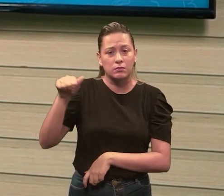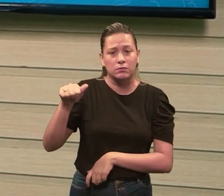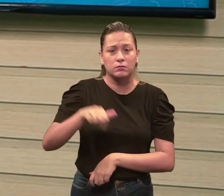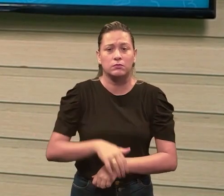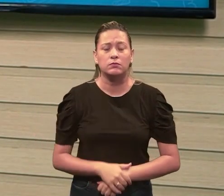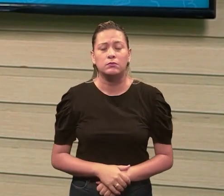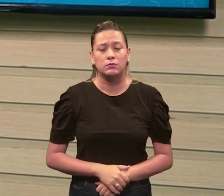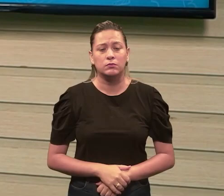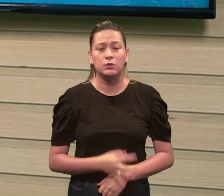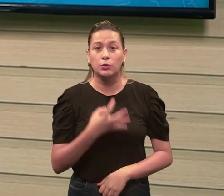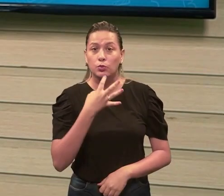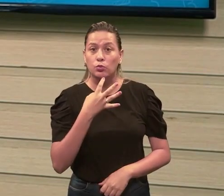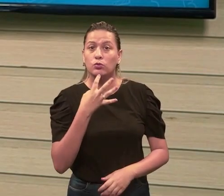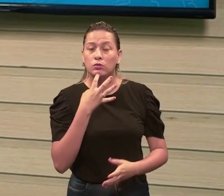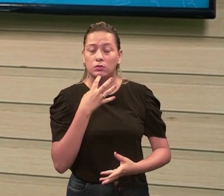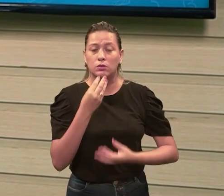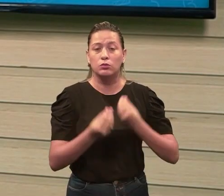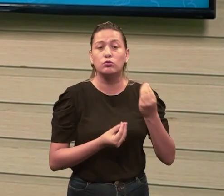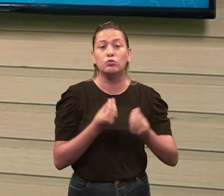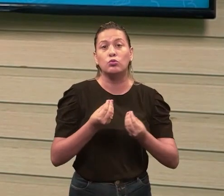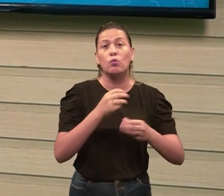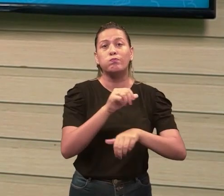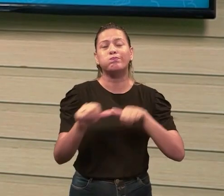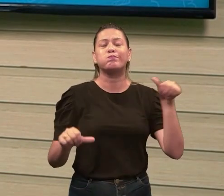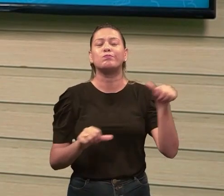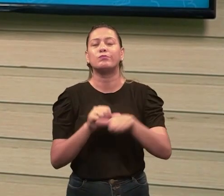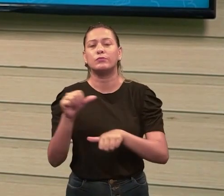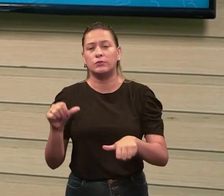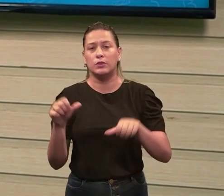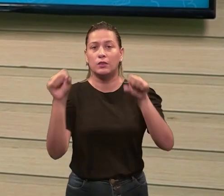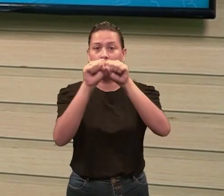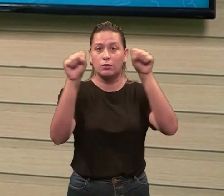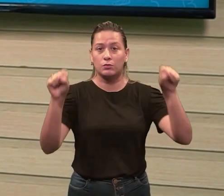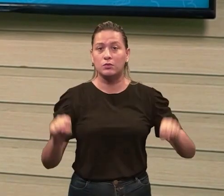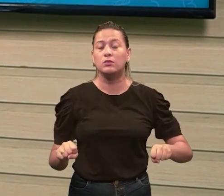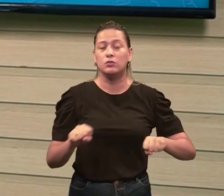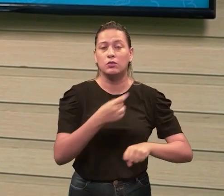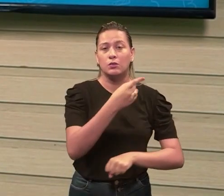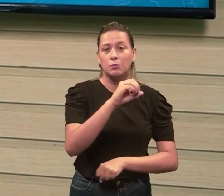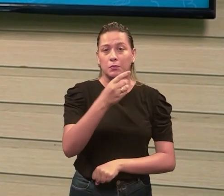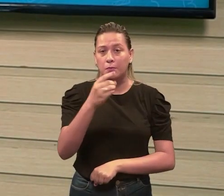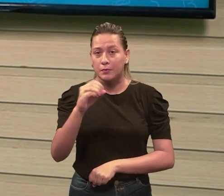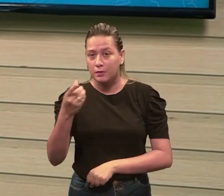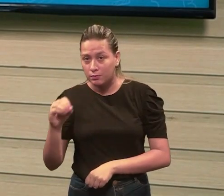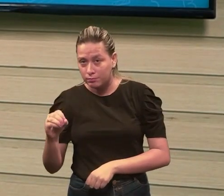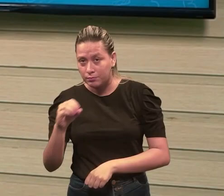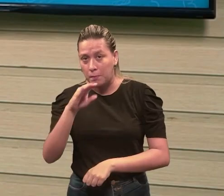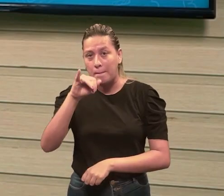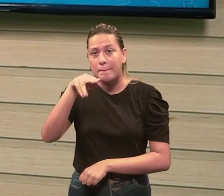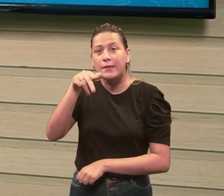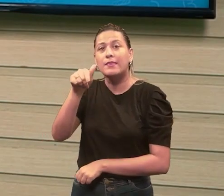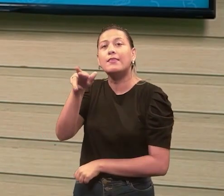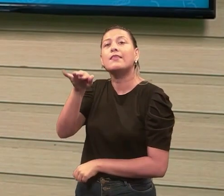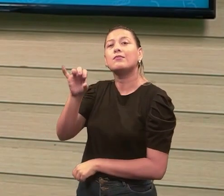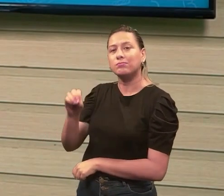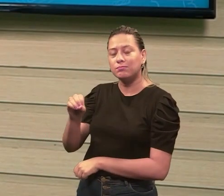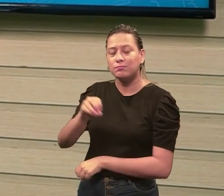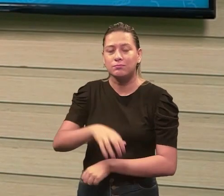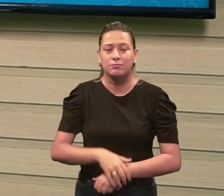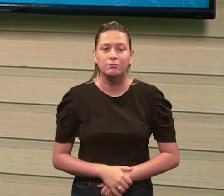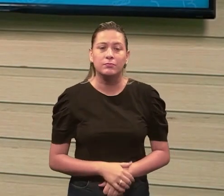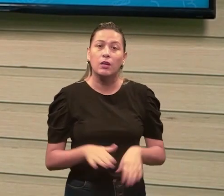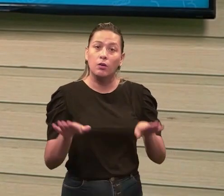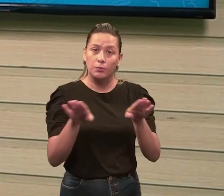forma, também conhecer a forma de conversão, né? Que é o sistema binário, né? Tanto do sistema